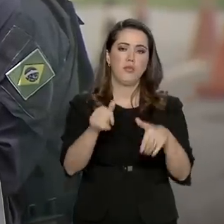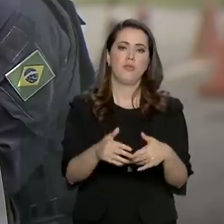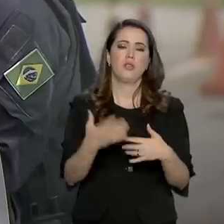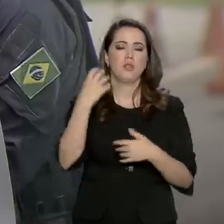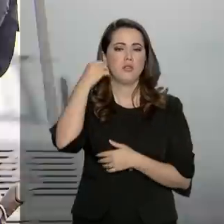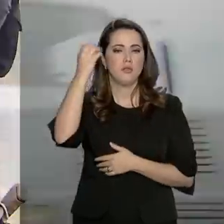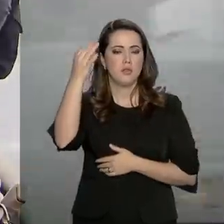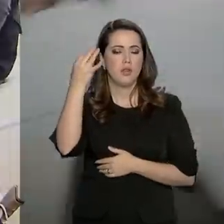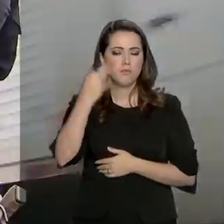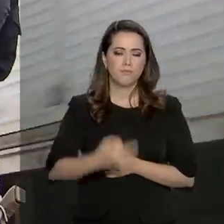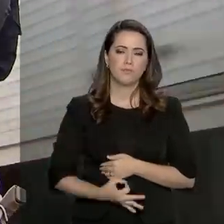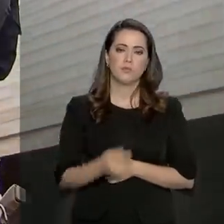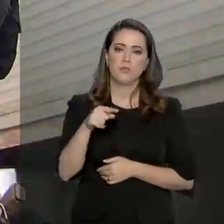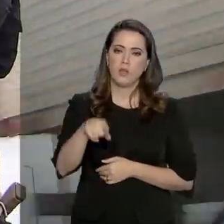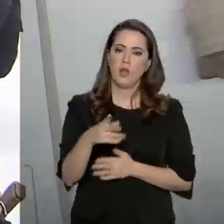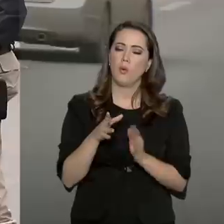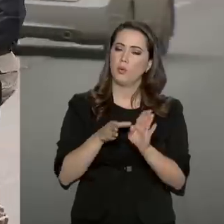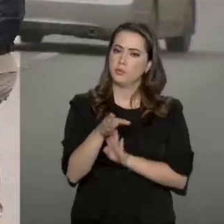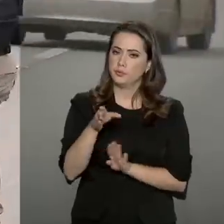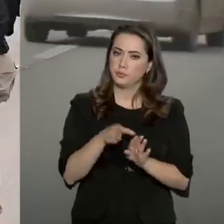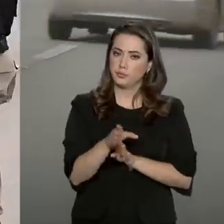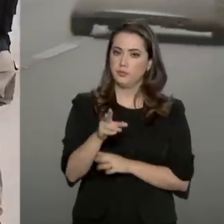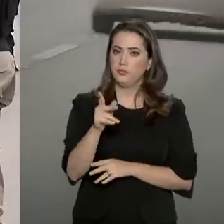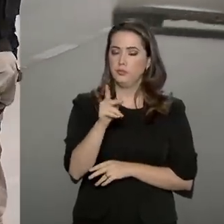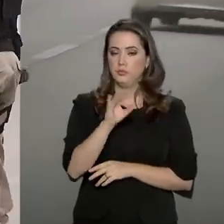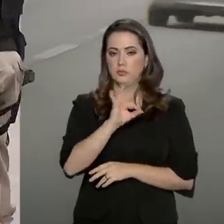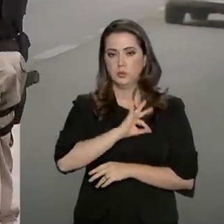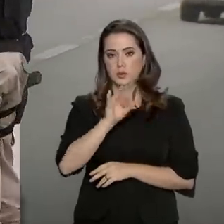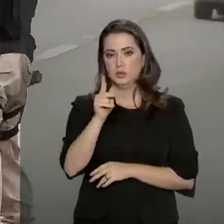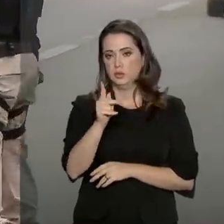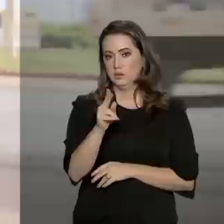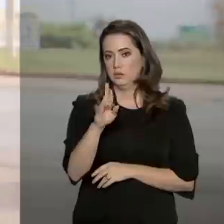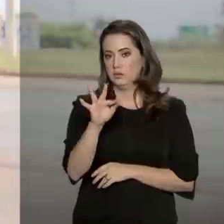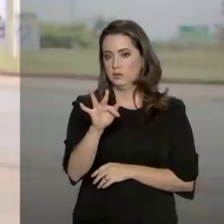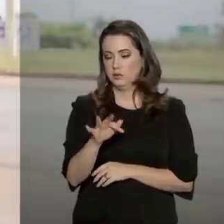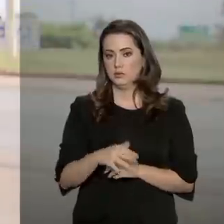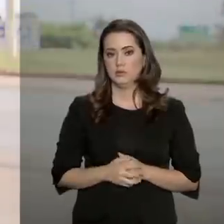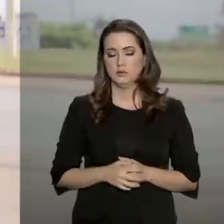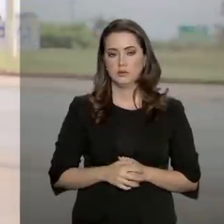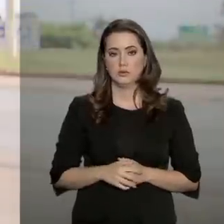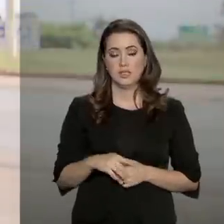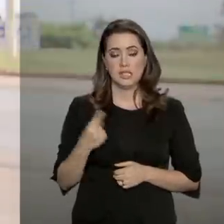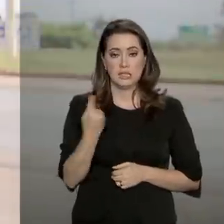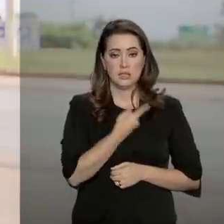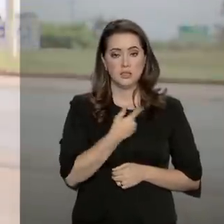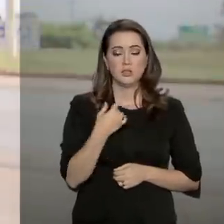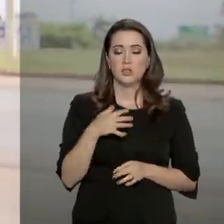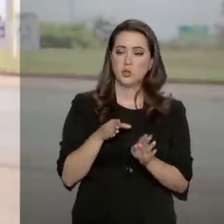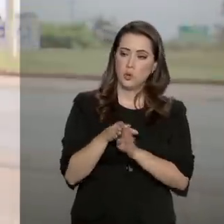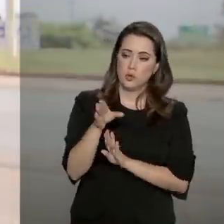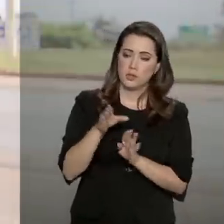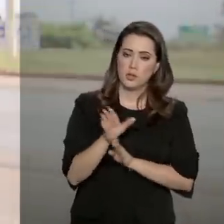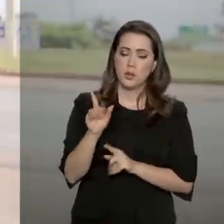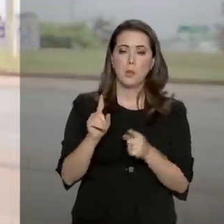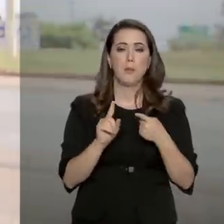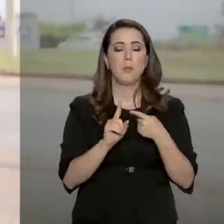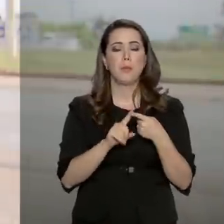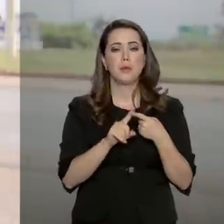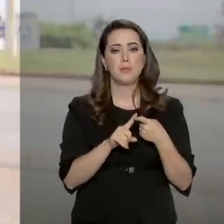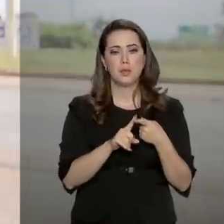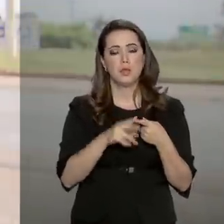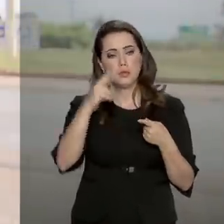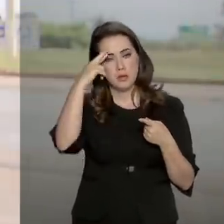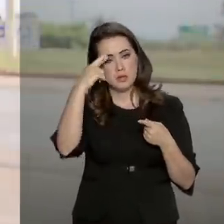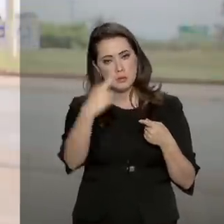tranquila é seguir as dicas da Polícia Rodoviária Federal. A gente orienta os condutores a, primeiro, respeitar a